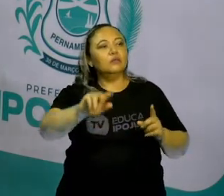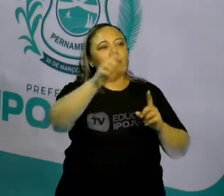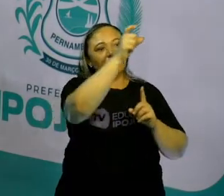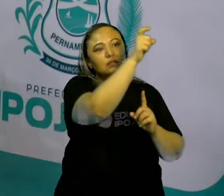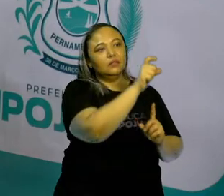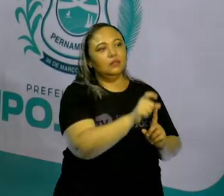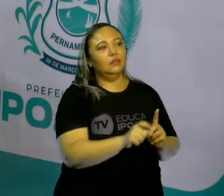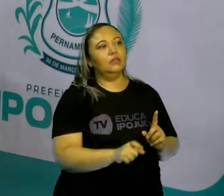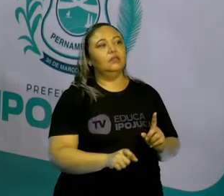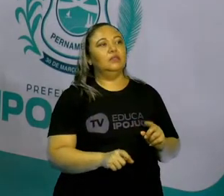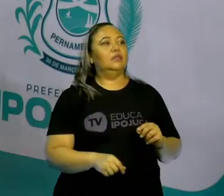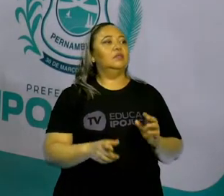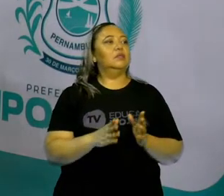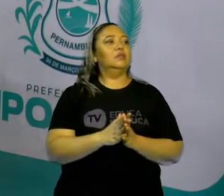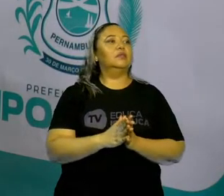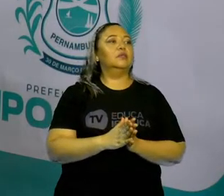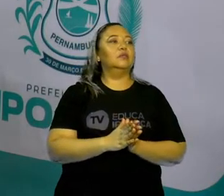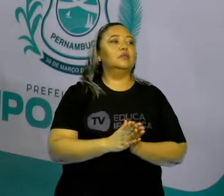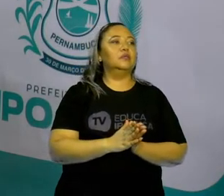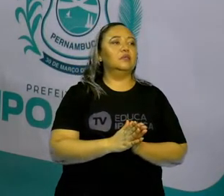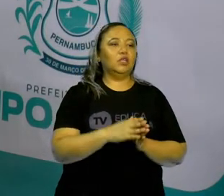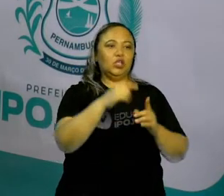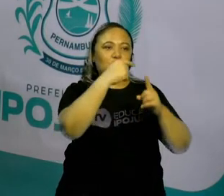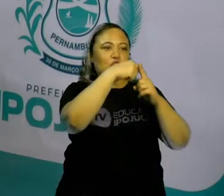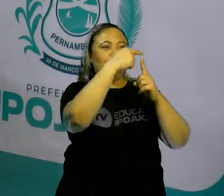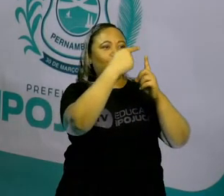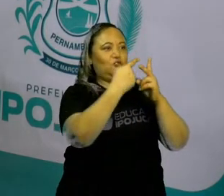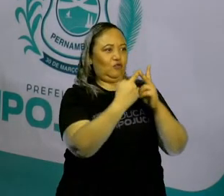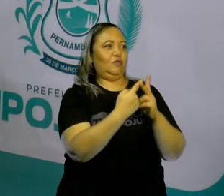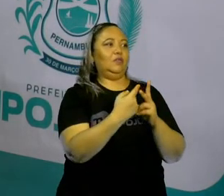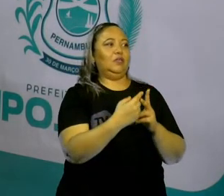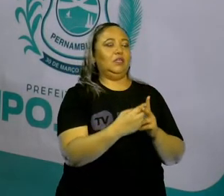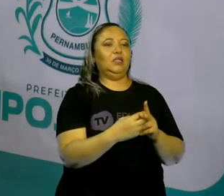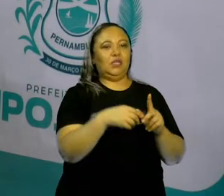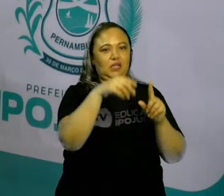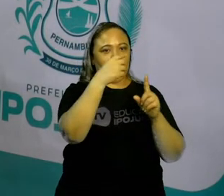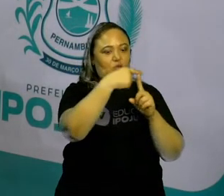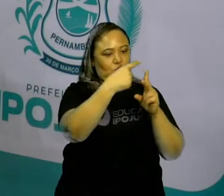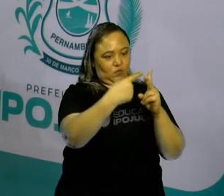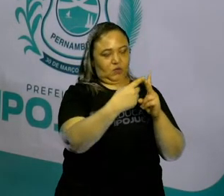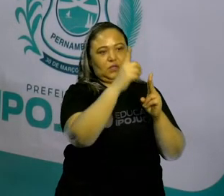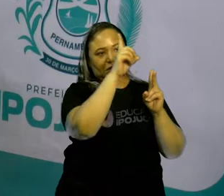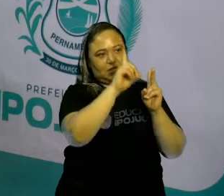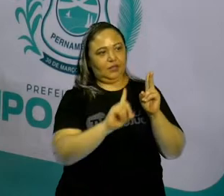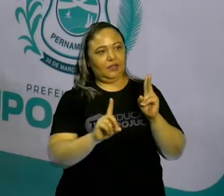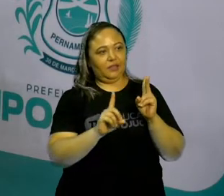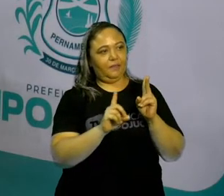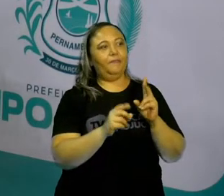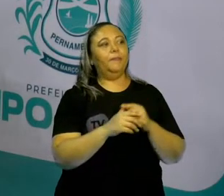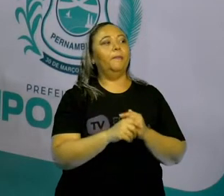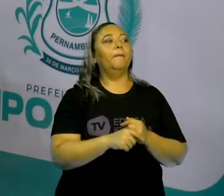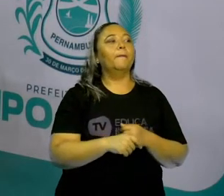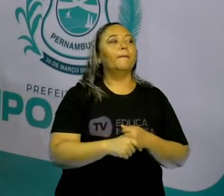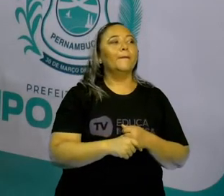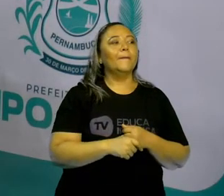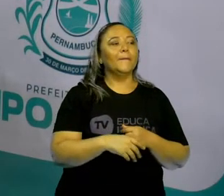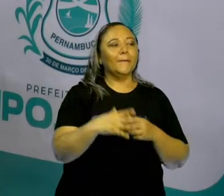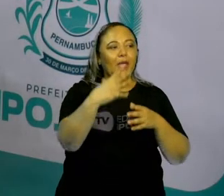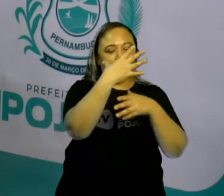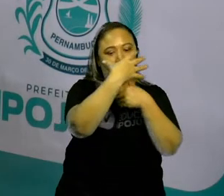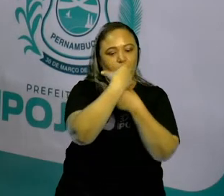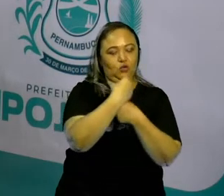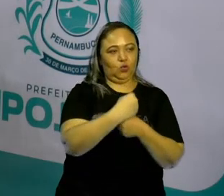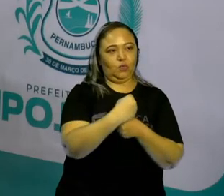Na próxima coluna, agora, temos 2 dezenas de milhar. Total de 2. E a